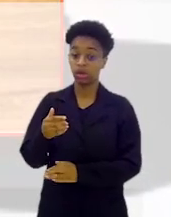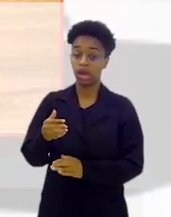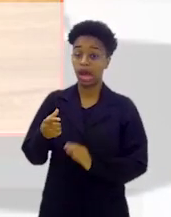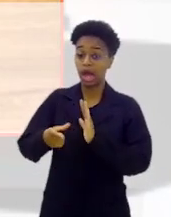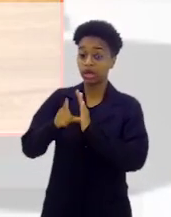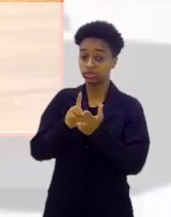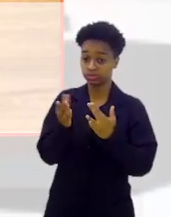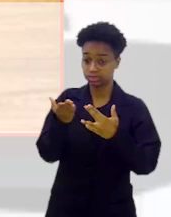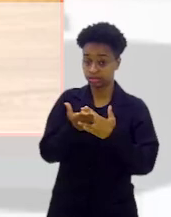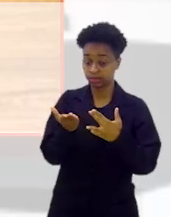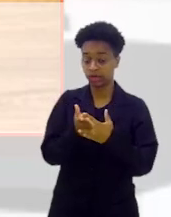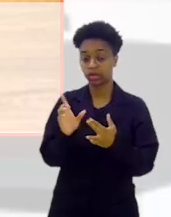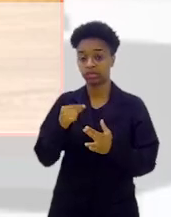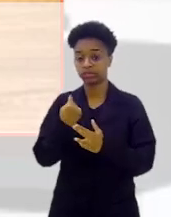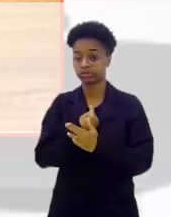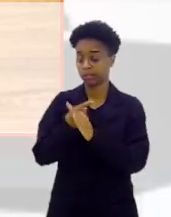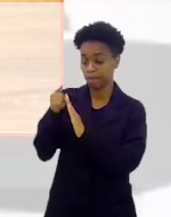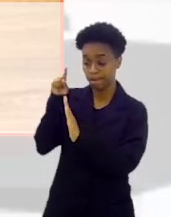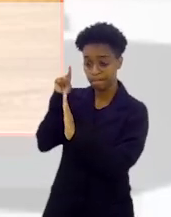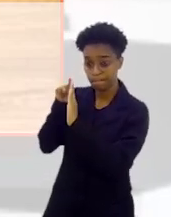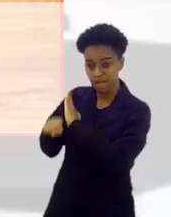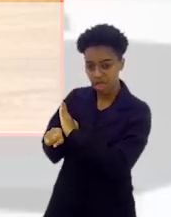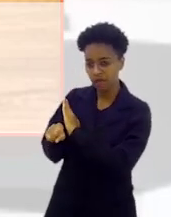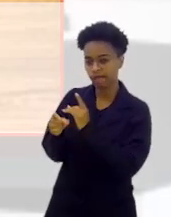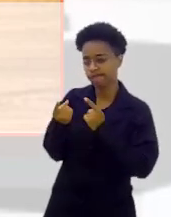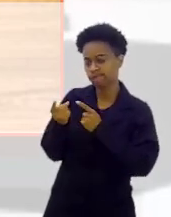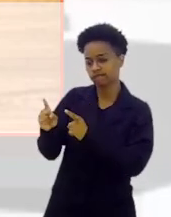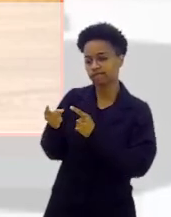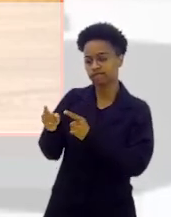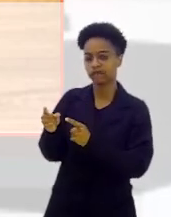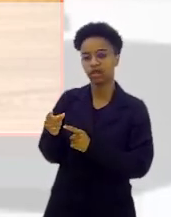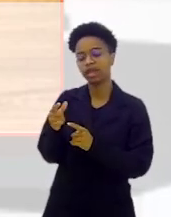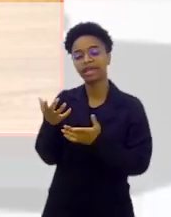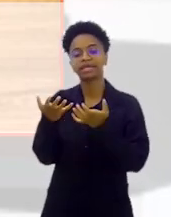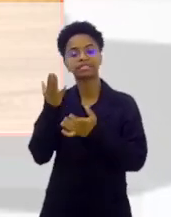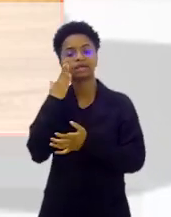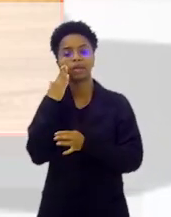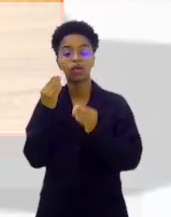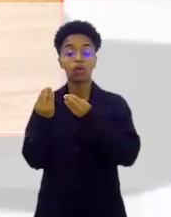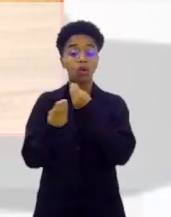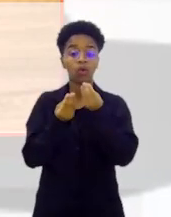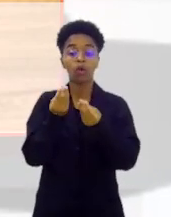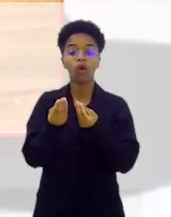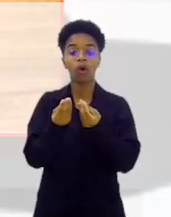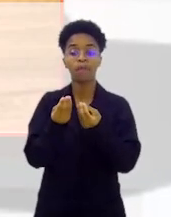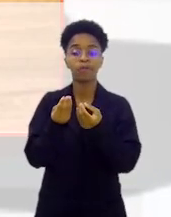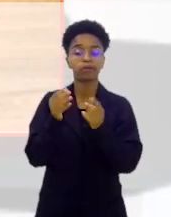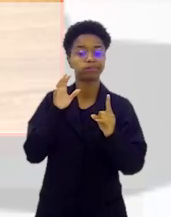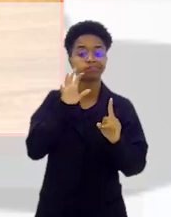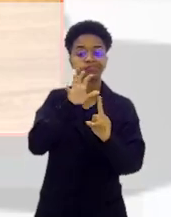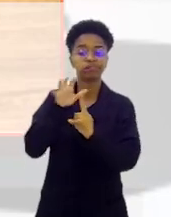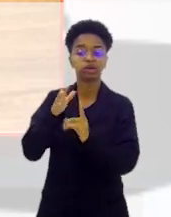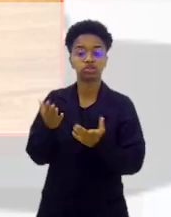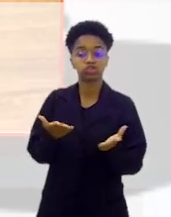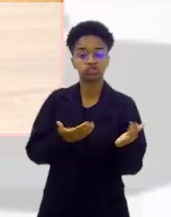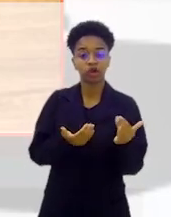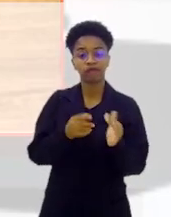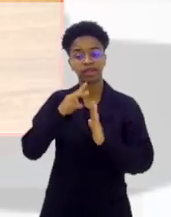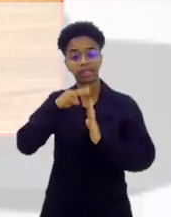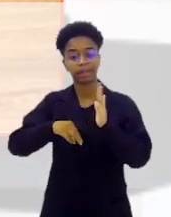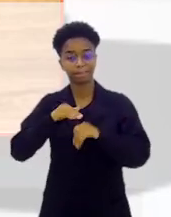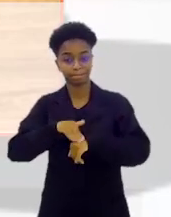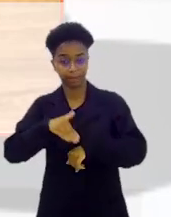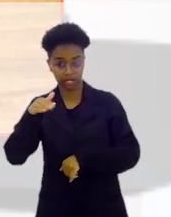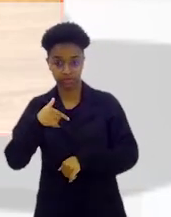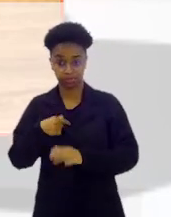ida para esse breve intervalo essa provocação de querer saber como fazer para essa juventude ler